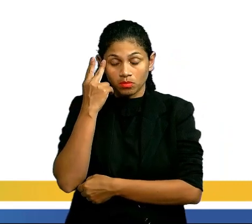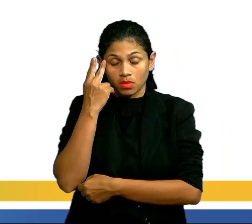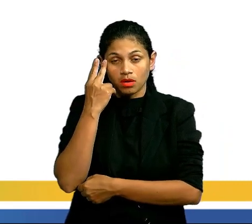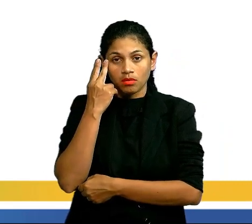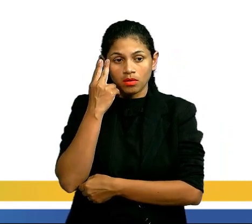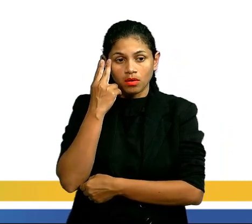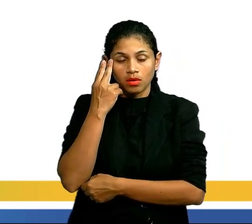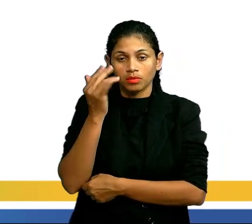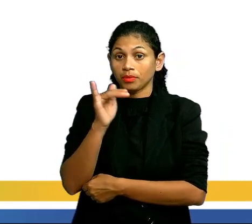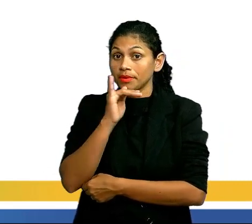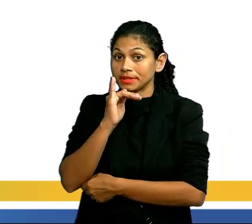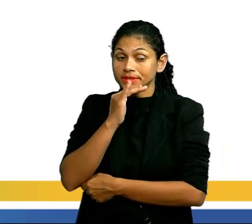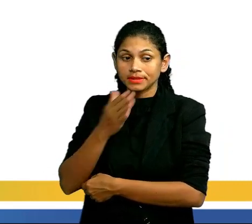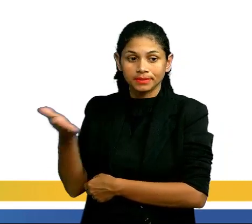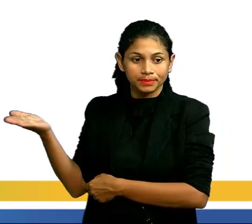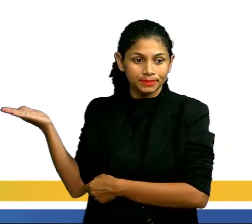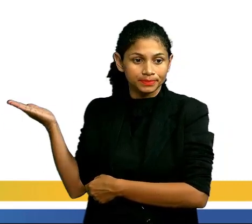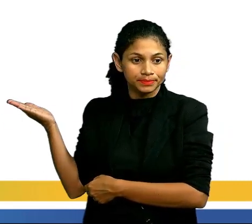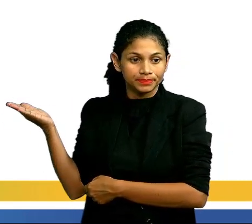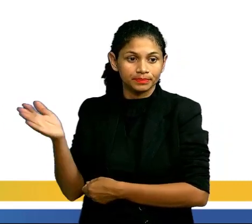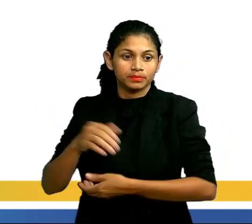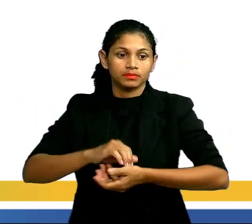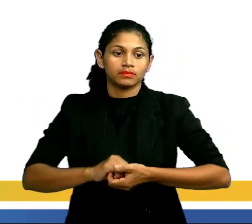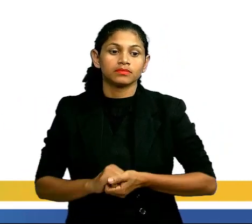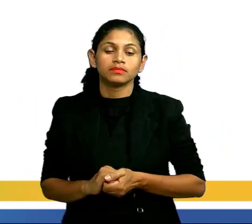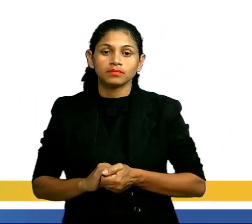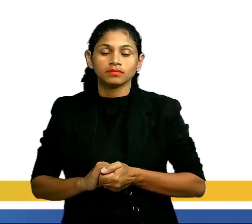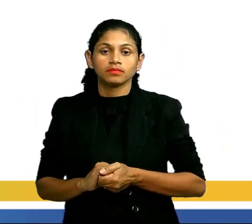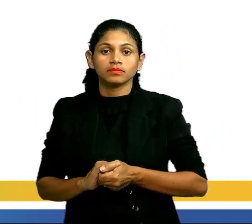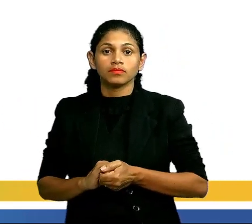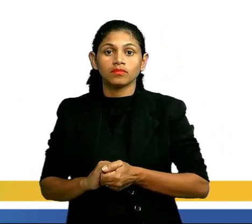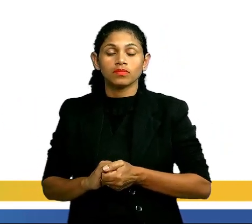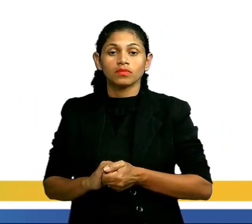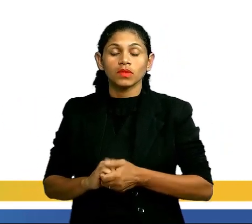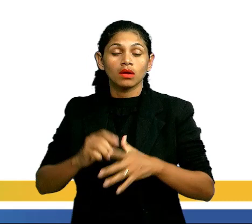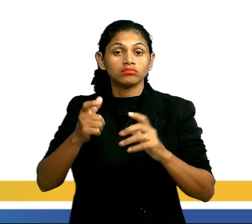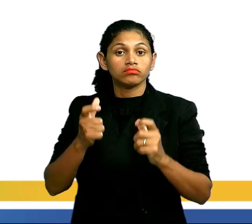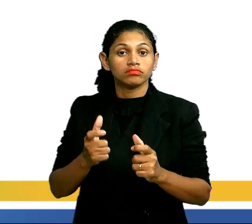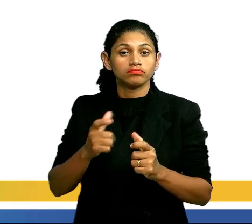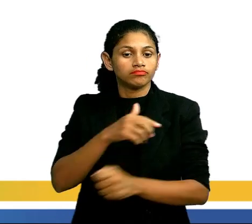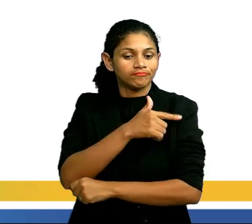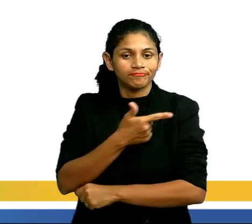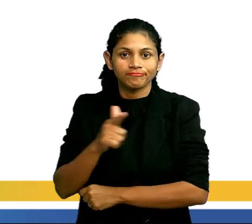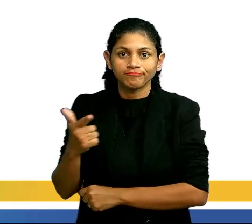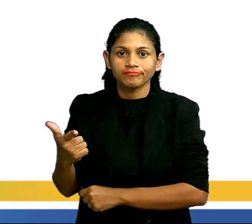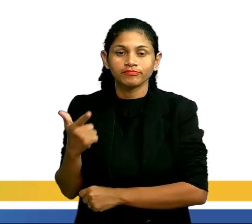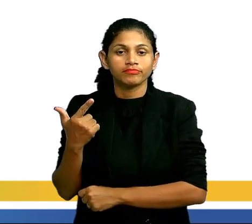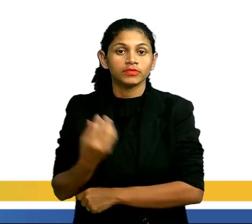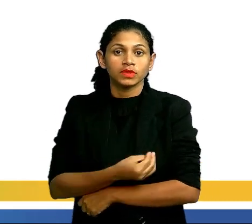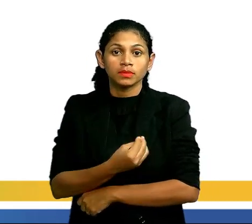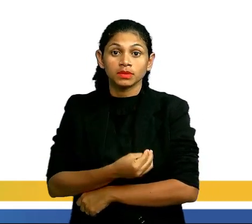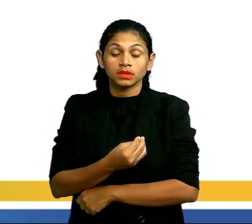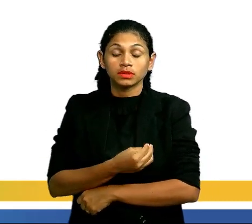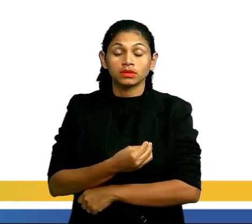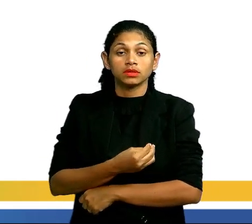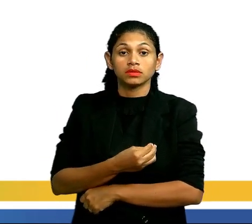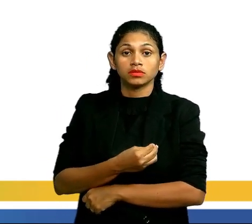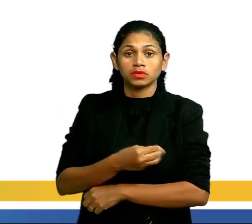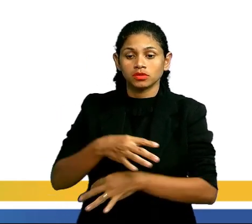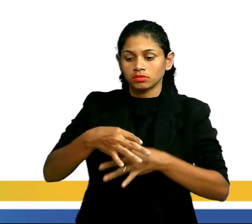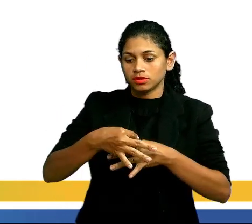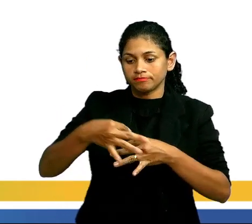uma cadeia normal? Uma cadeia normal, pessoal, é uma cadeia onde eu não tenho a presença de radicais, a presença de